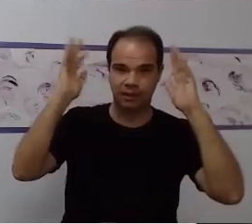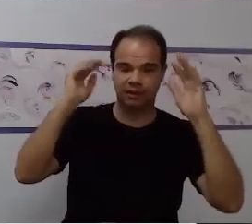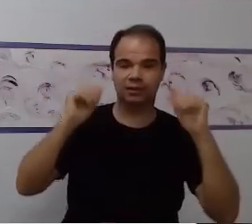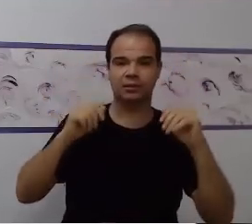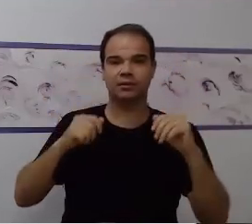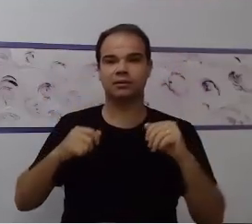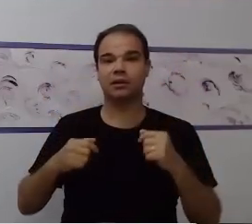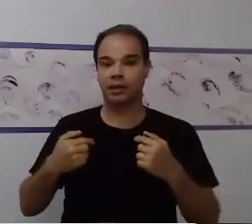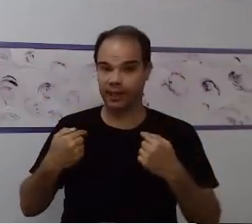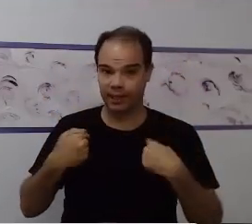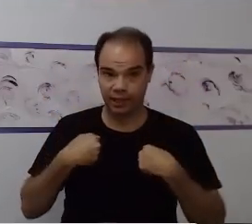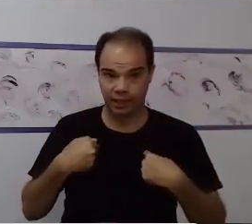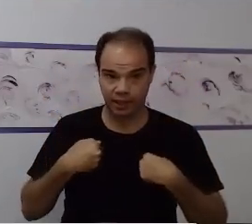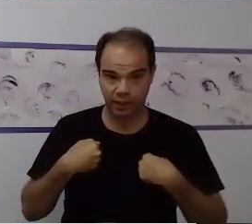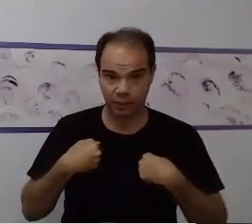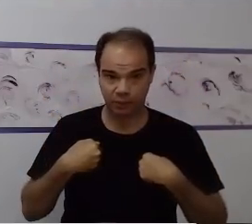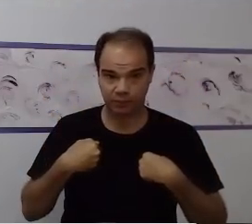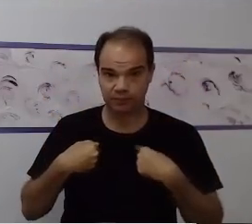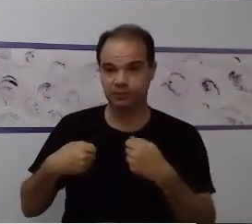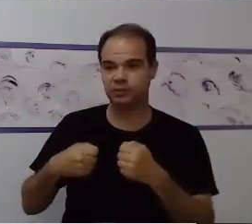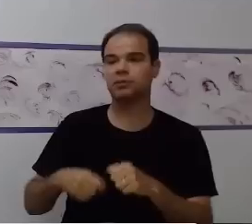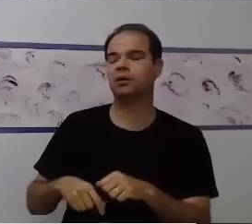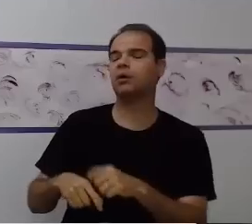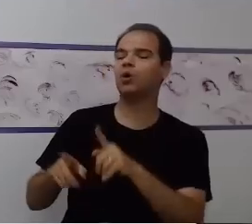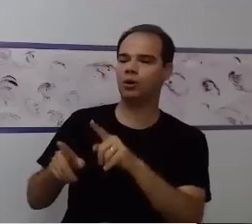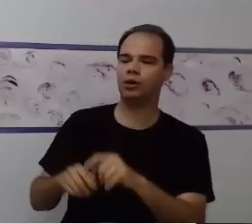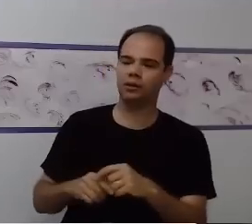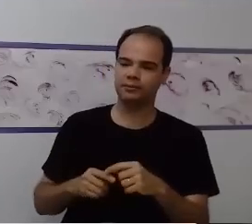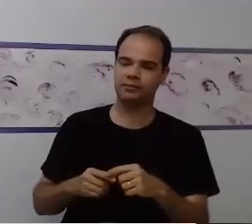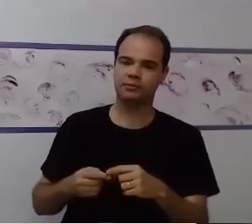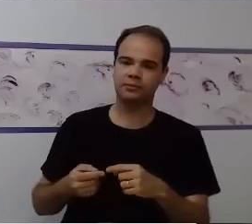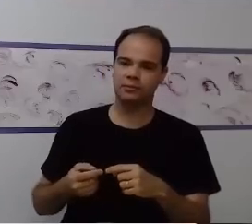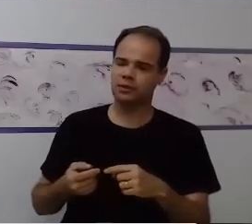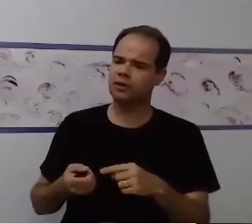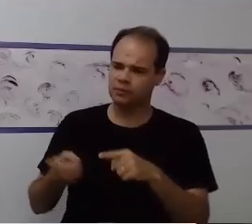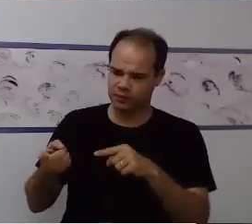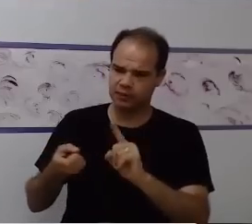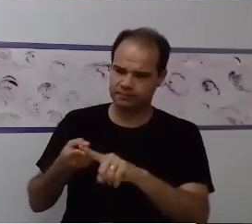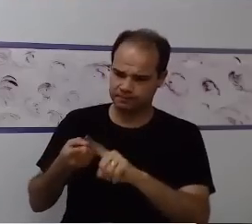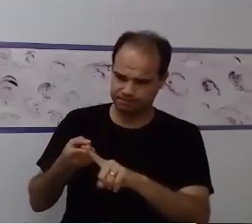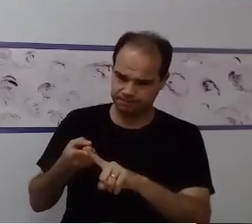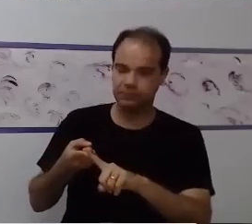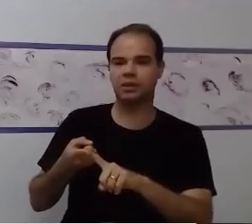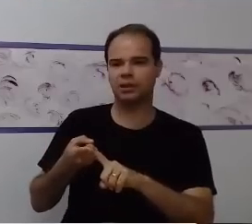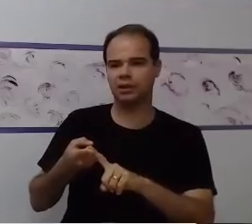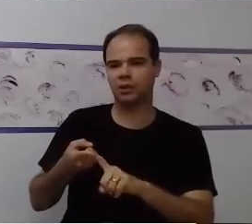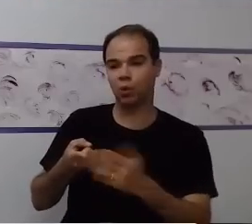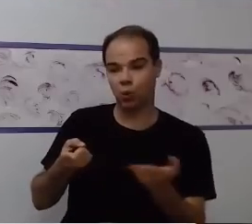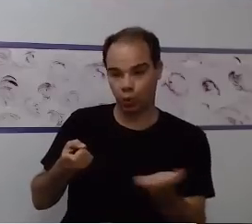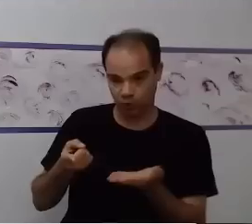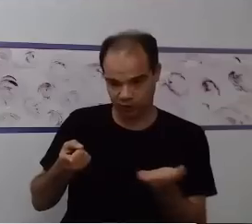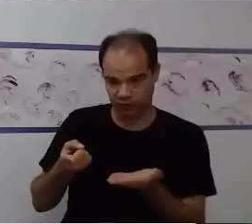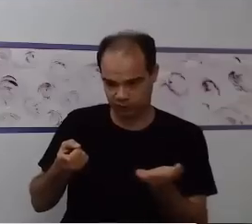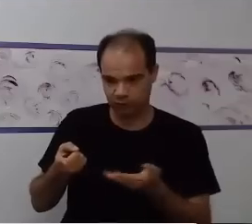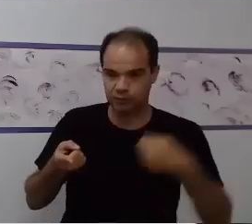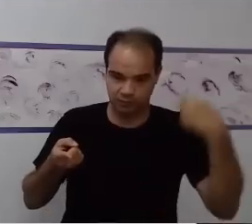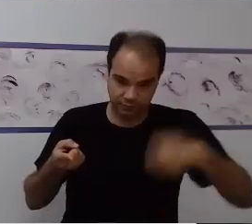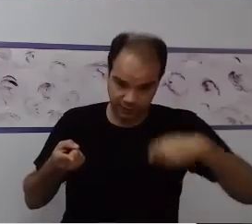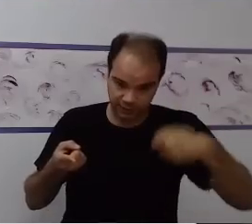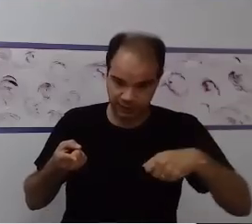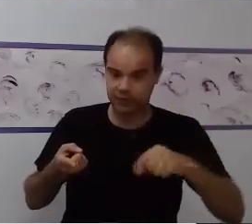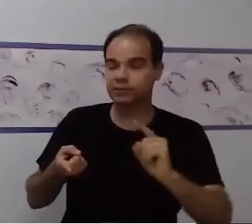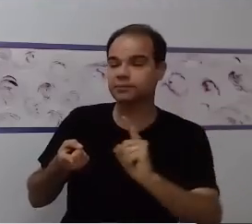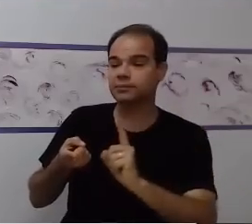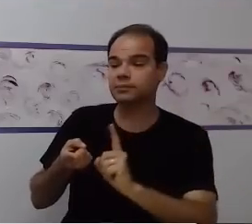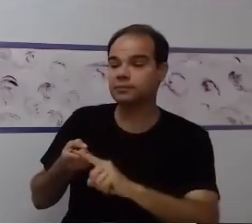informar para essa criança o que eu espero dele, o que eu quero que essa criança faça naquele dia de trabalho. Ah, eu estou com uma atividade